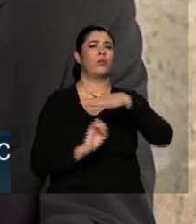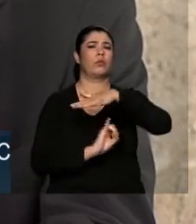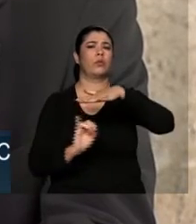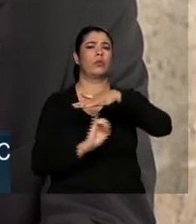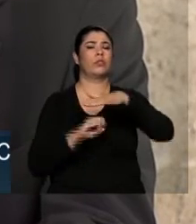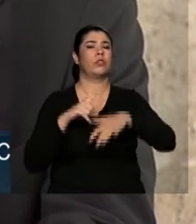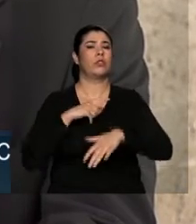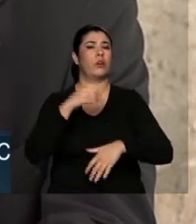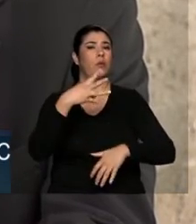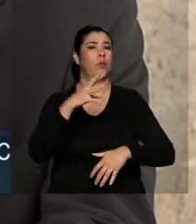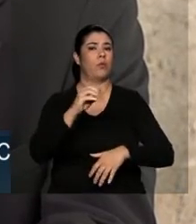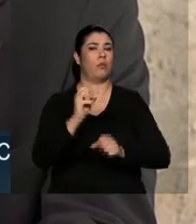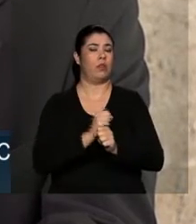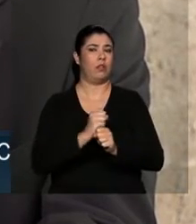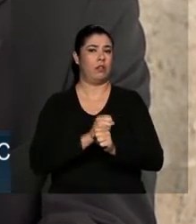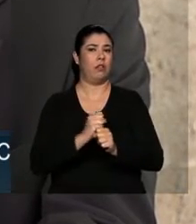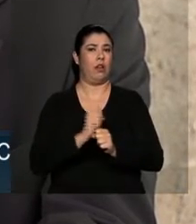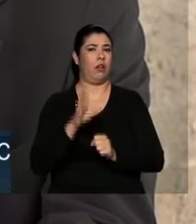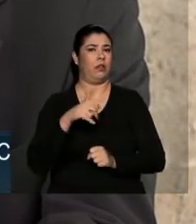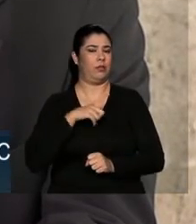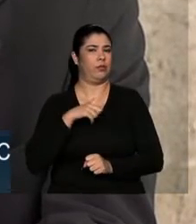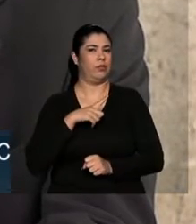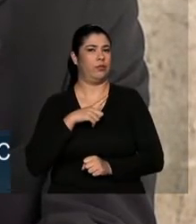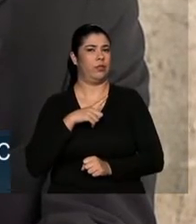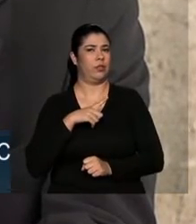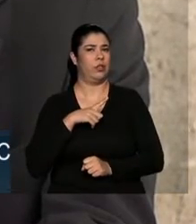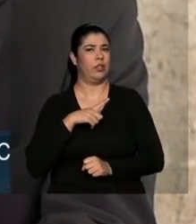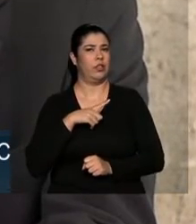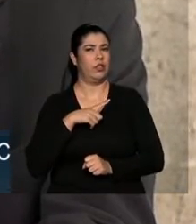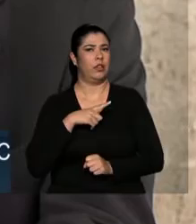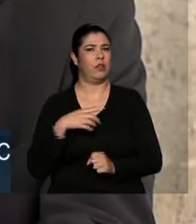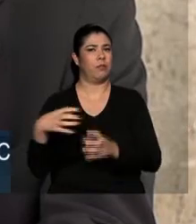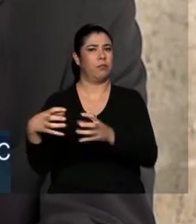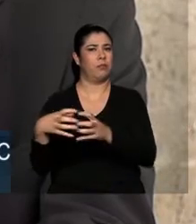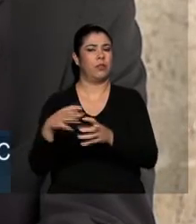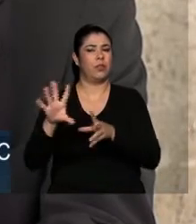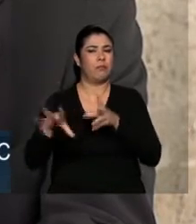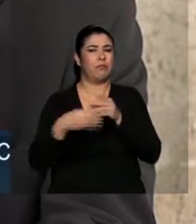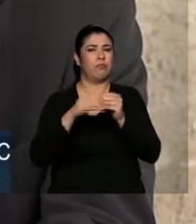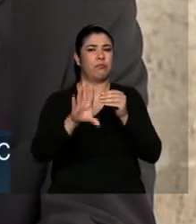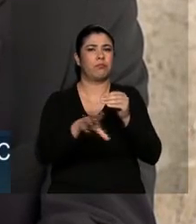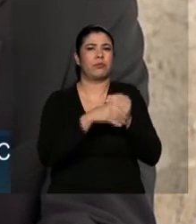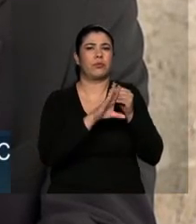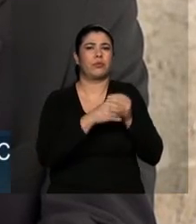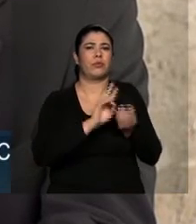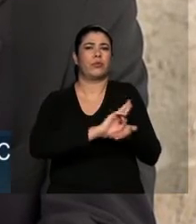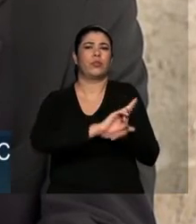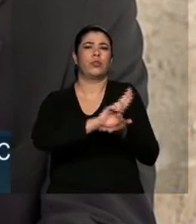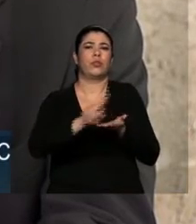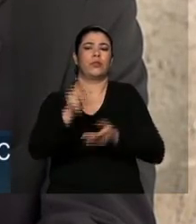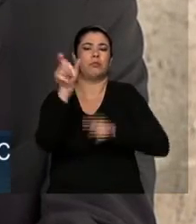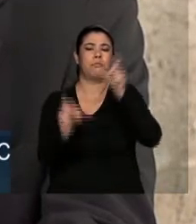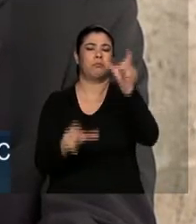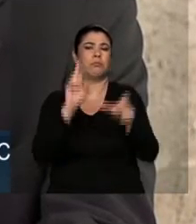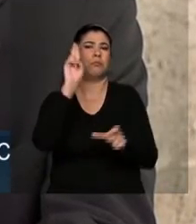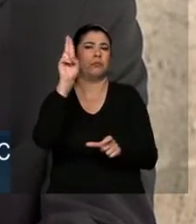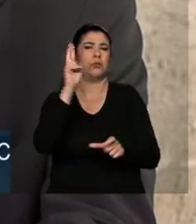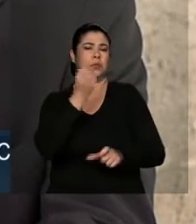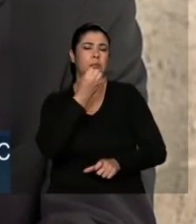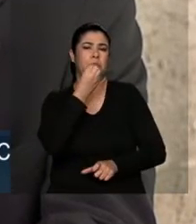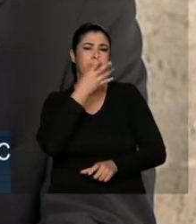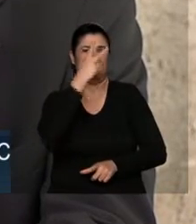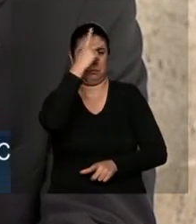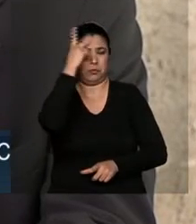existência, envolviam pessoas de muito boa índole, mas não mais bem